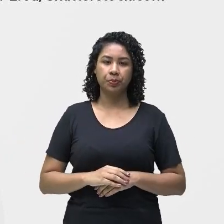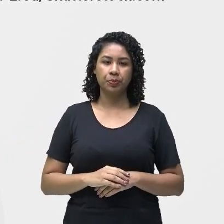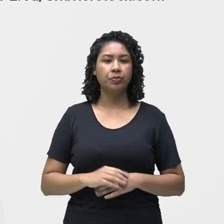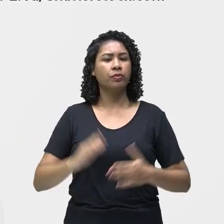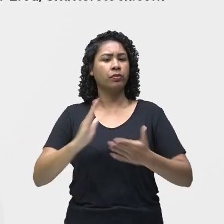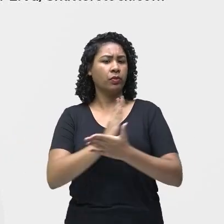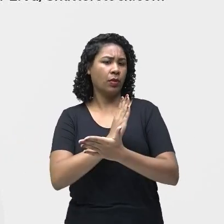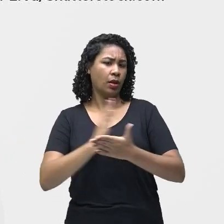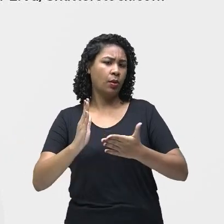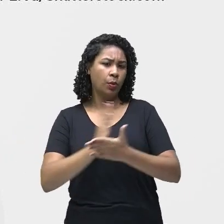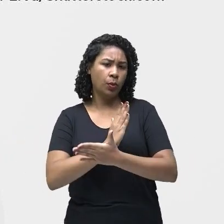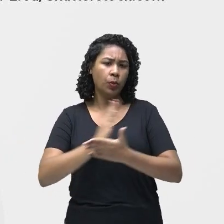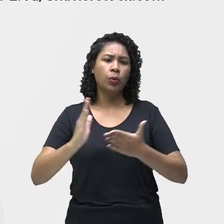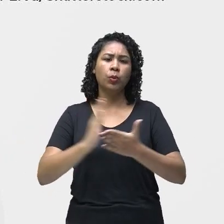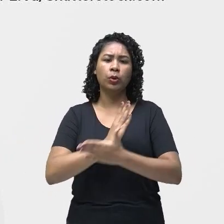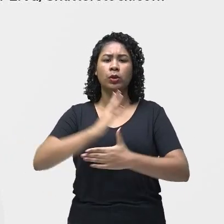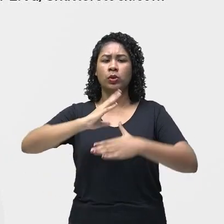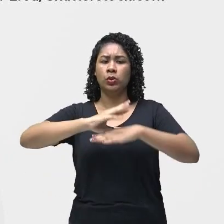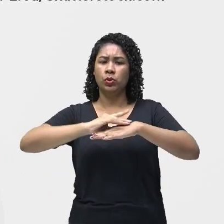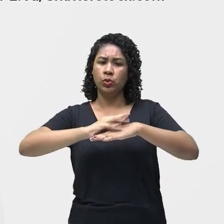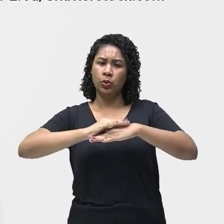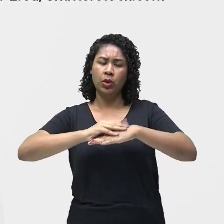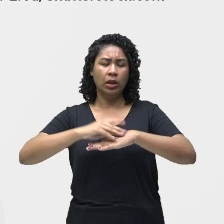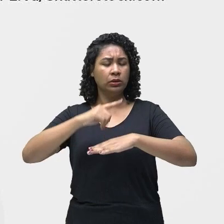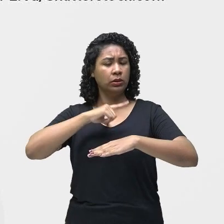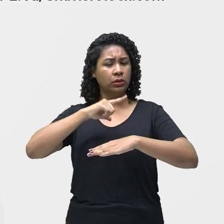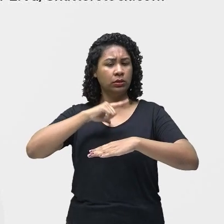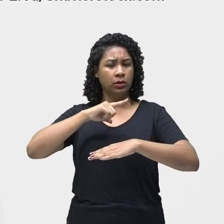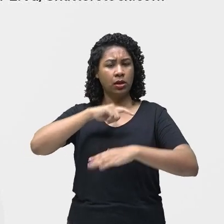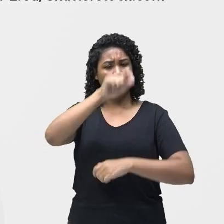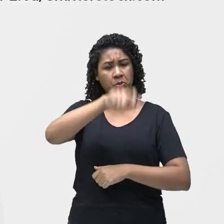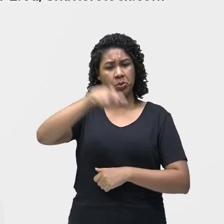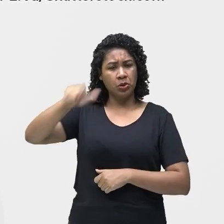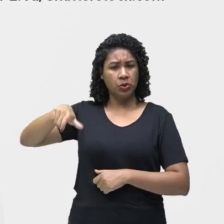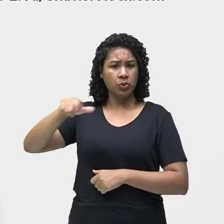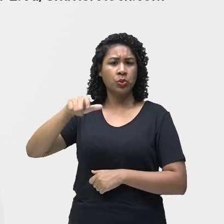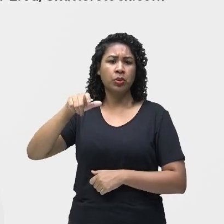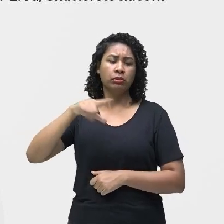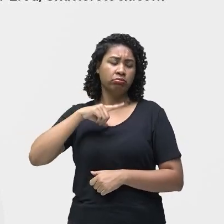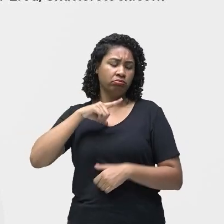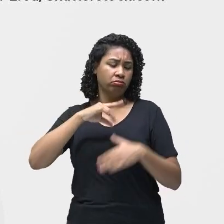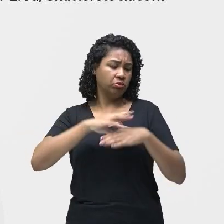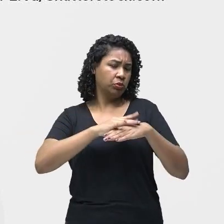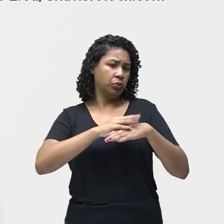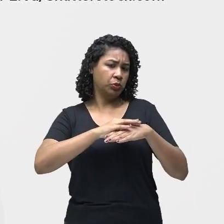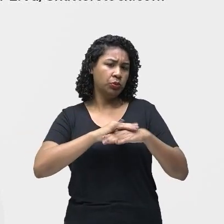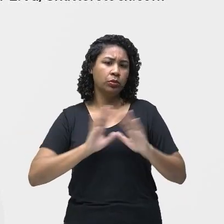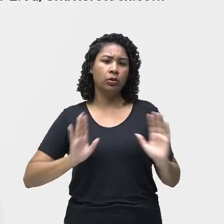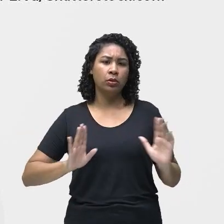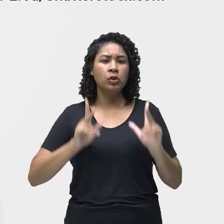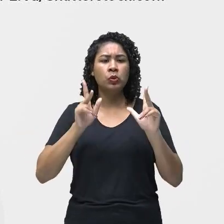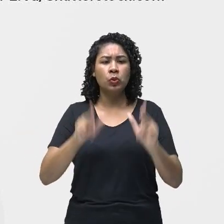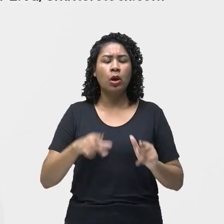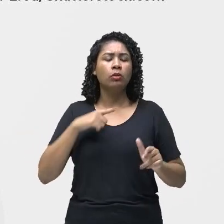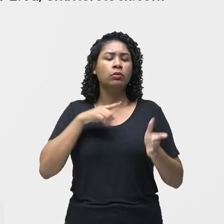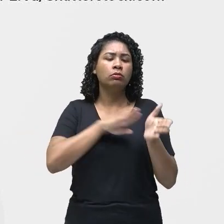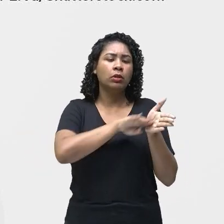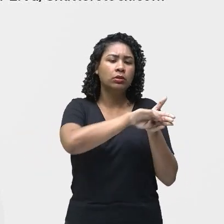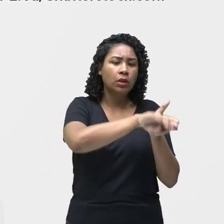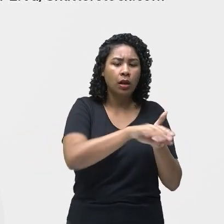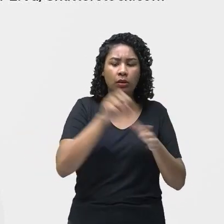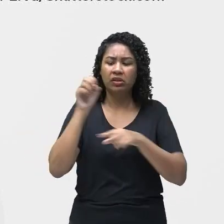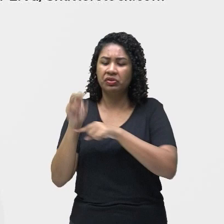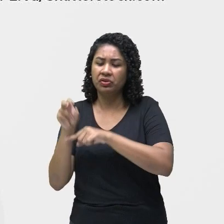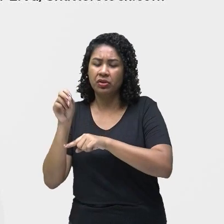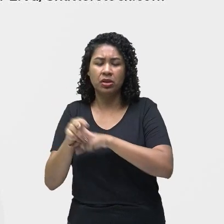micro-organismos causadores de doenças no ser humano, como várias espécies de vírus e bactérias. Essas